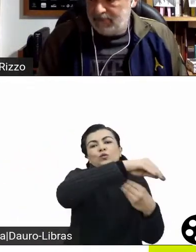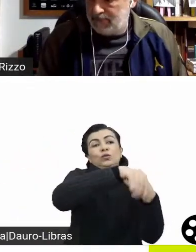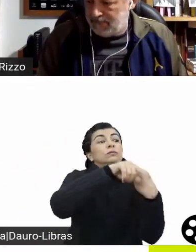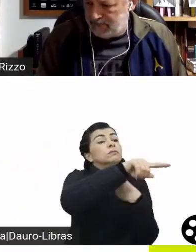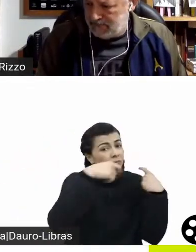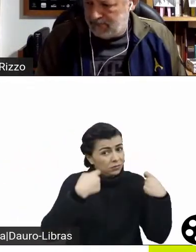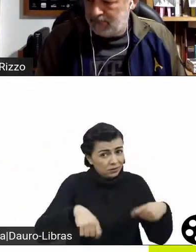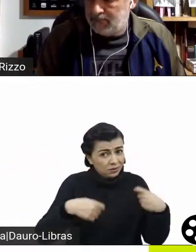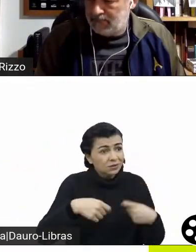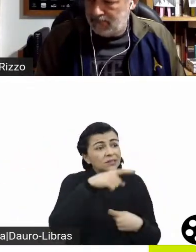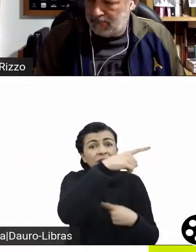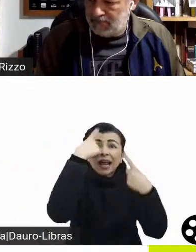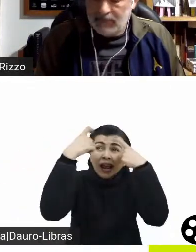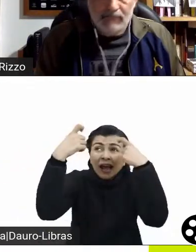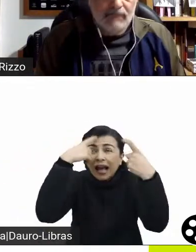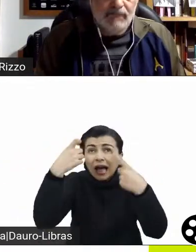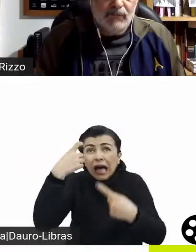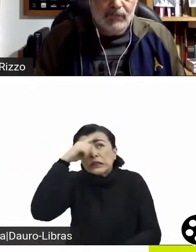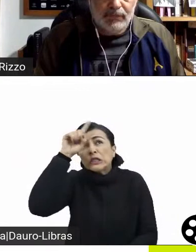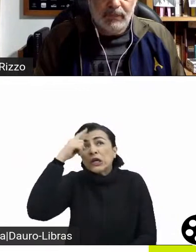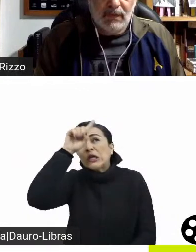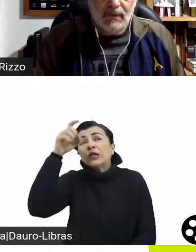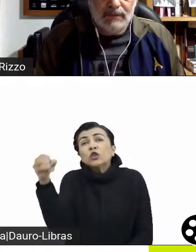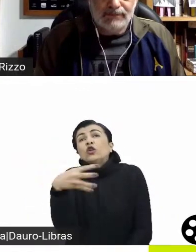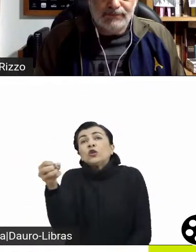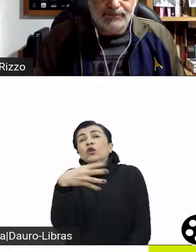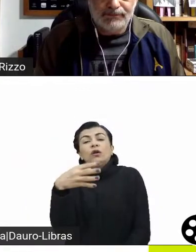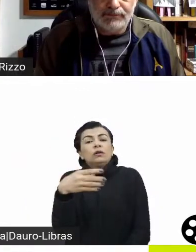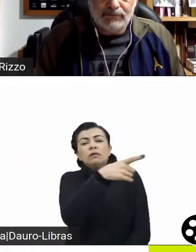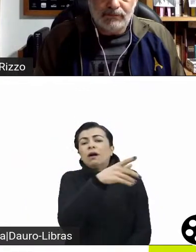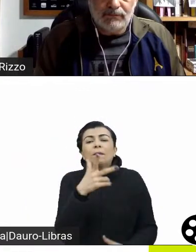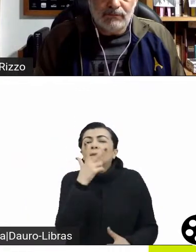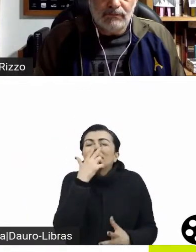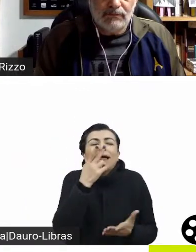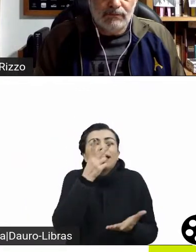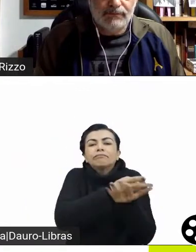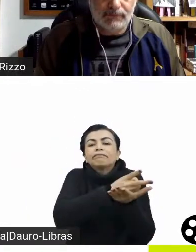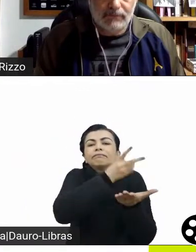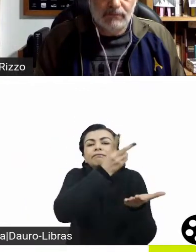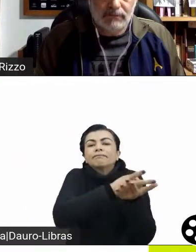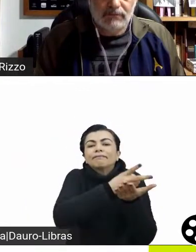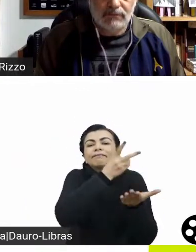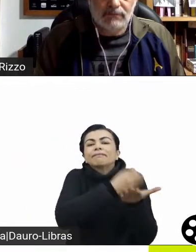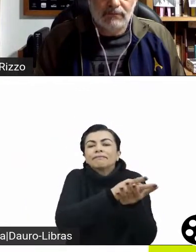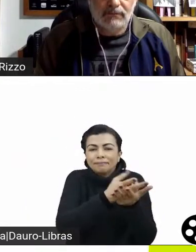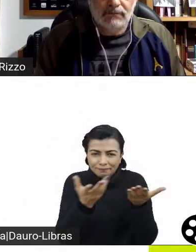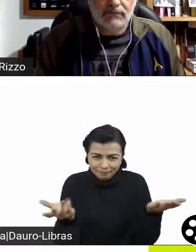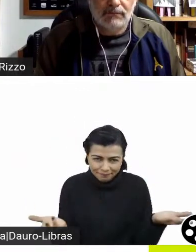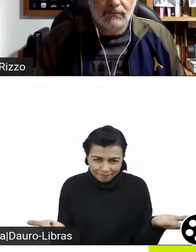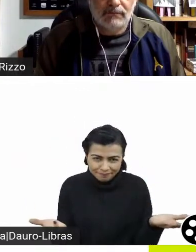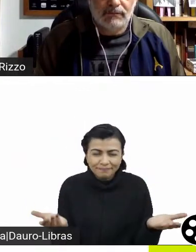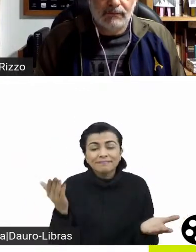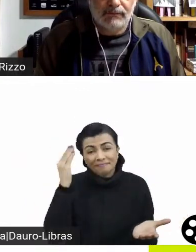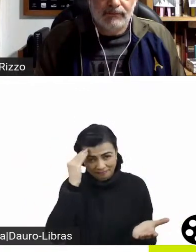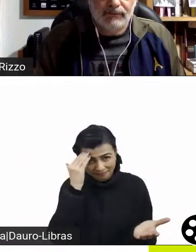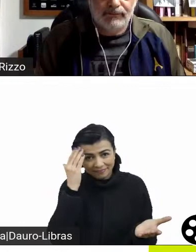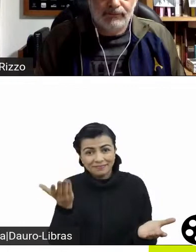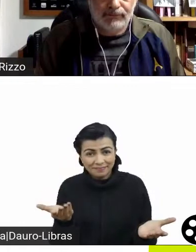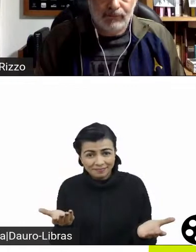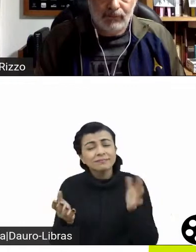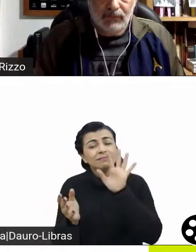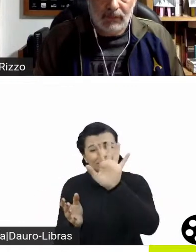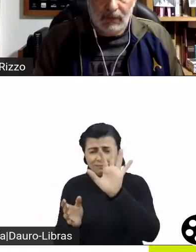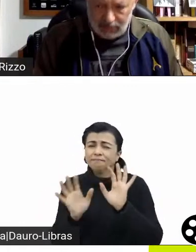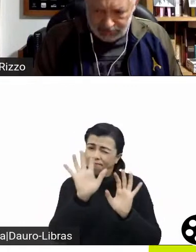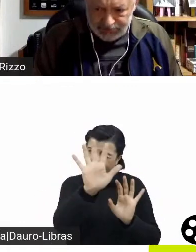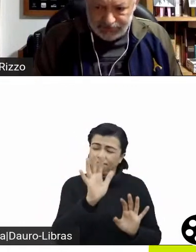necessariamente de inventividade, você precisa apenas seguir a linha de produção, que é típica de um grande estúdio. Agora, Sandy, me corrija se eu